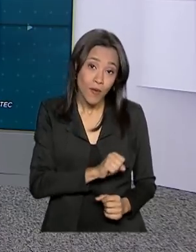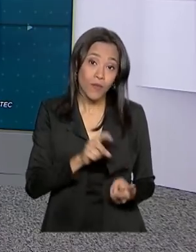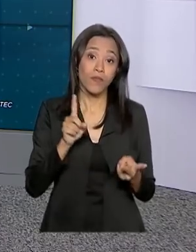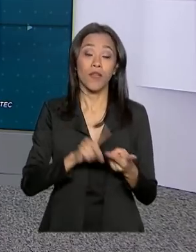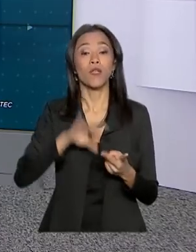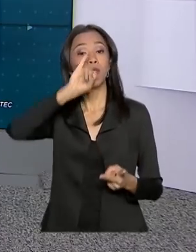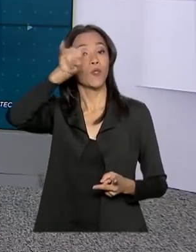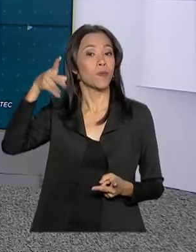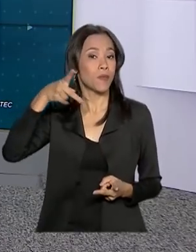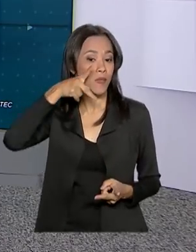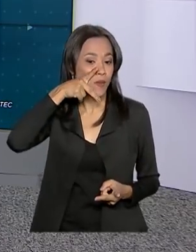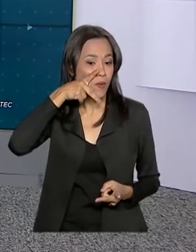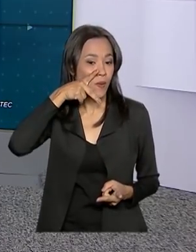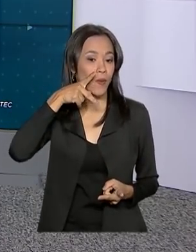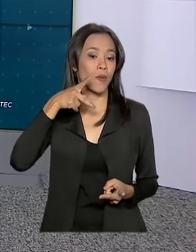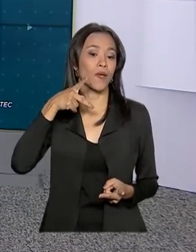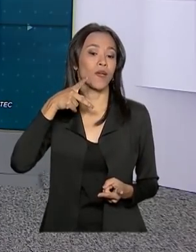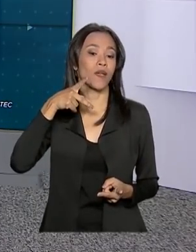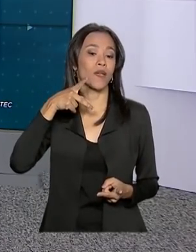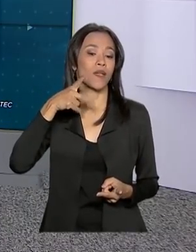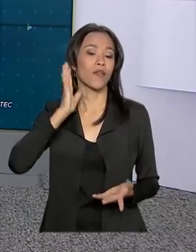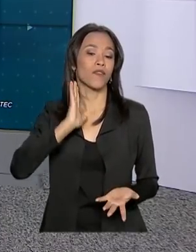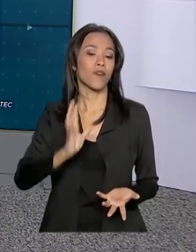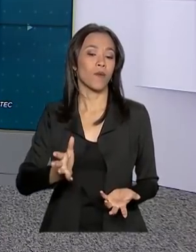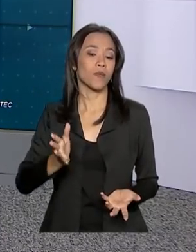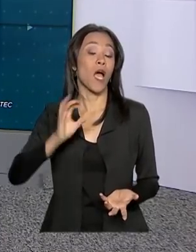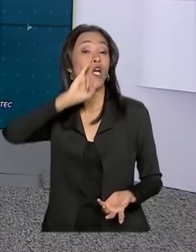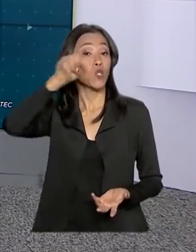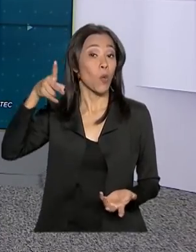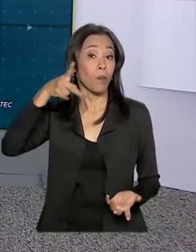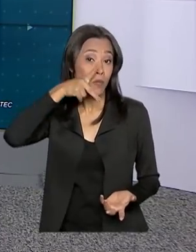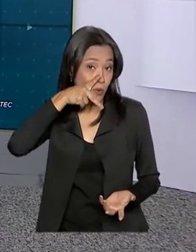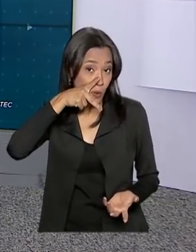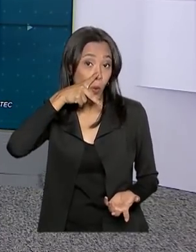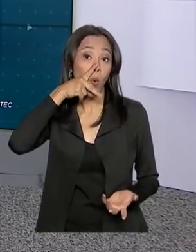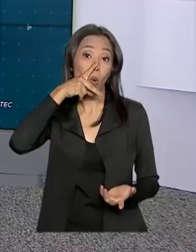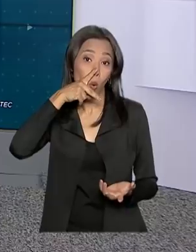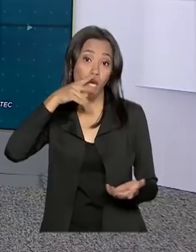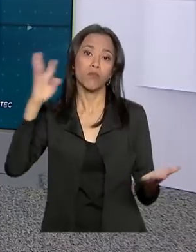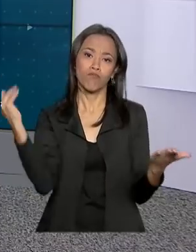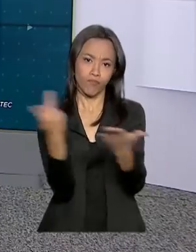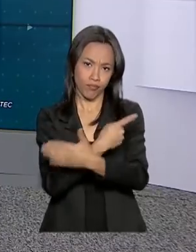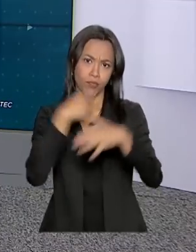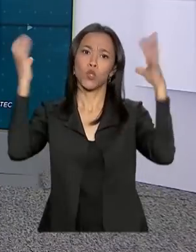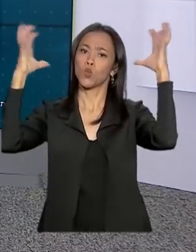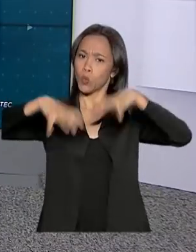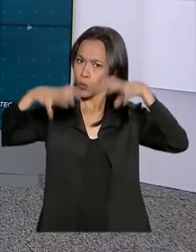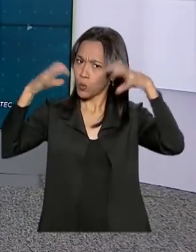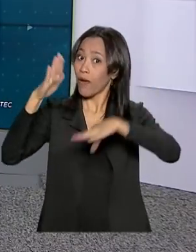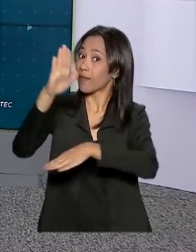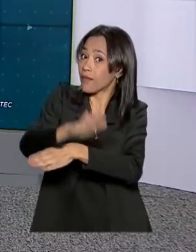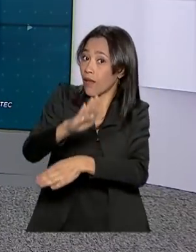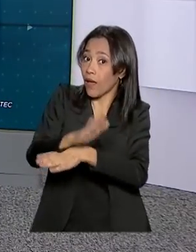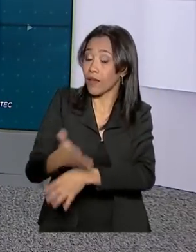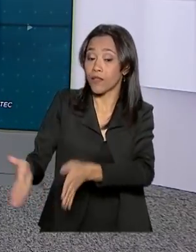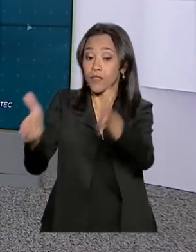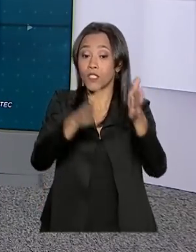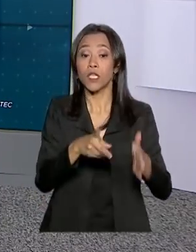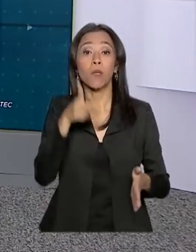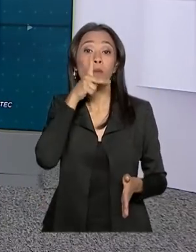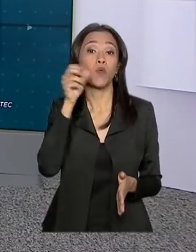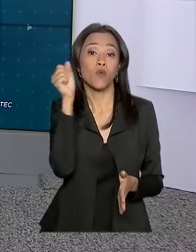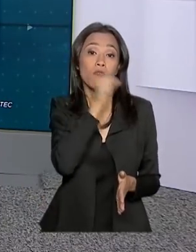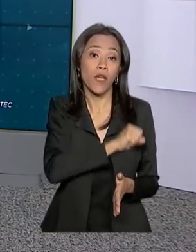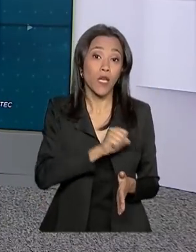Pessoa, um bastante... João Pessoa, vamos começar aqui. João Pessoa com possibilidades de pancadas de chuva à tarde. Em Porto Velho,